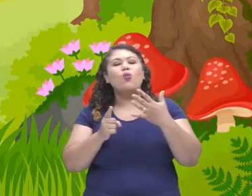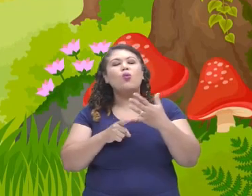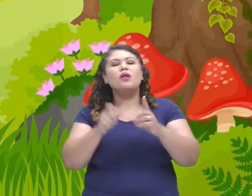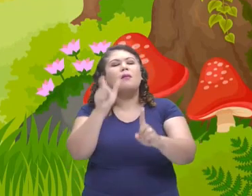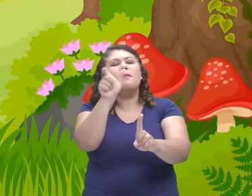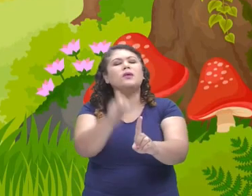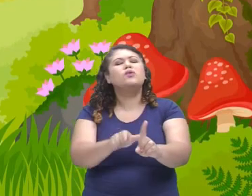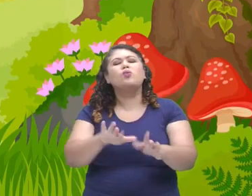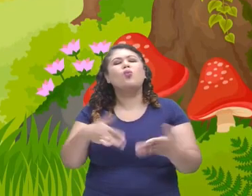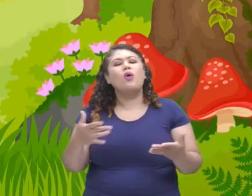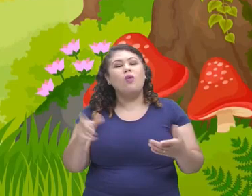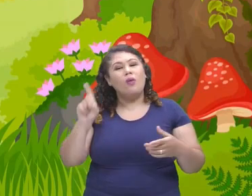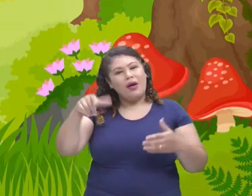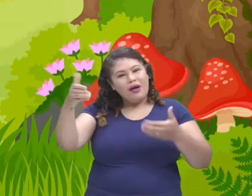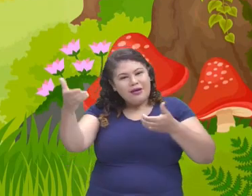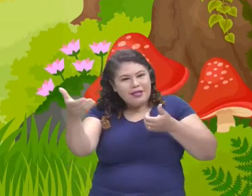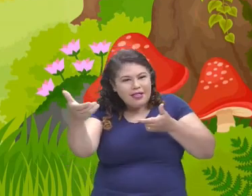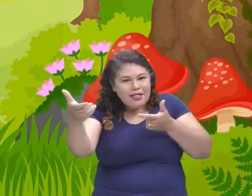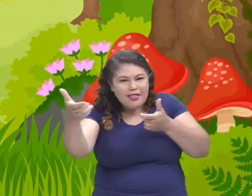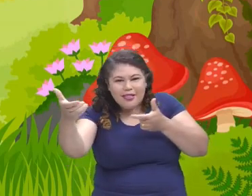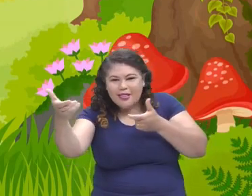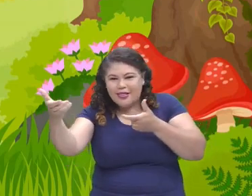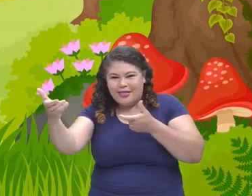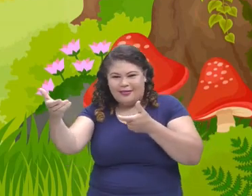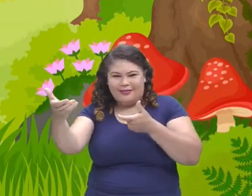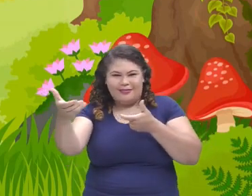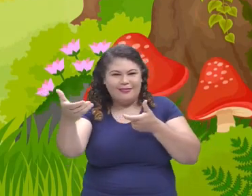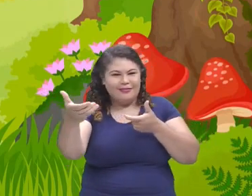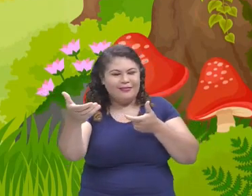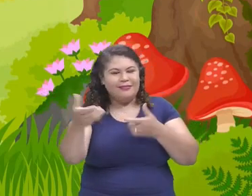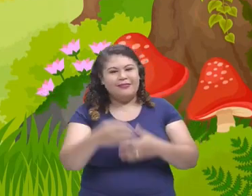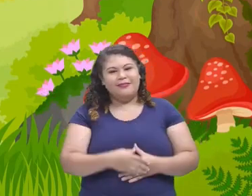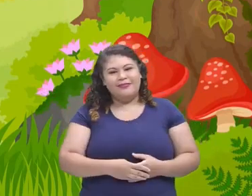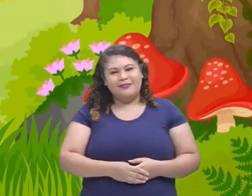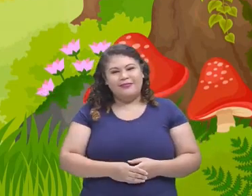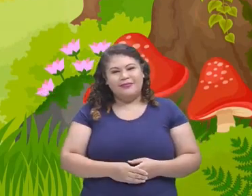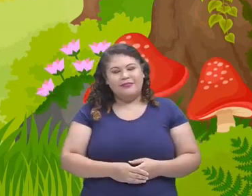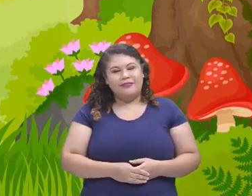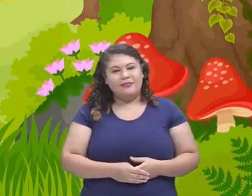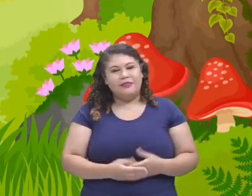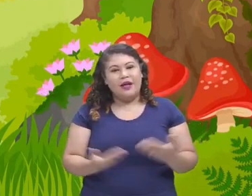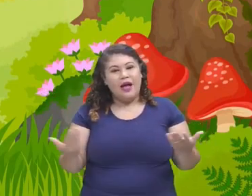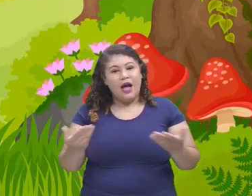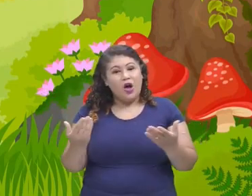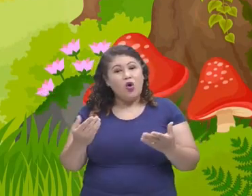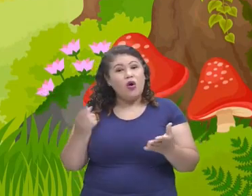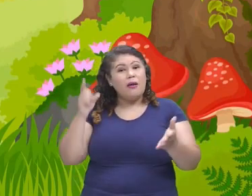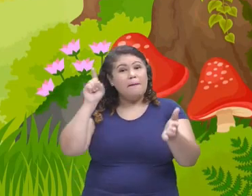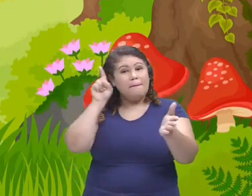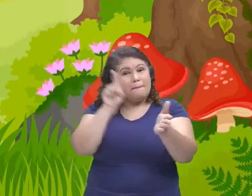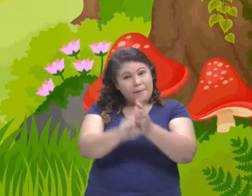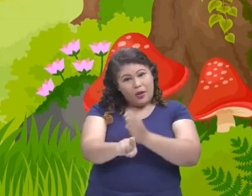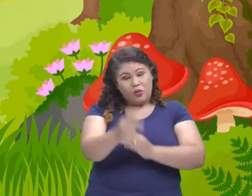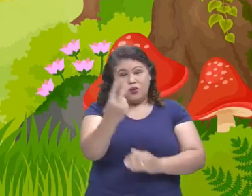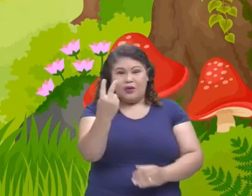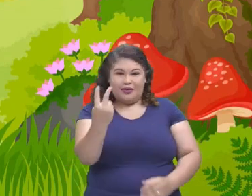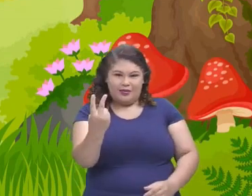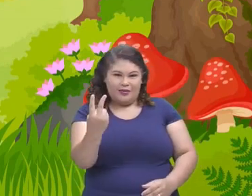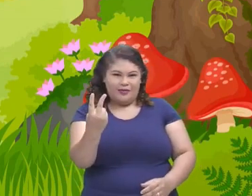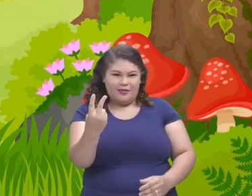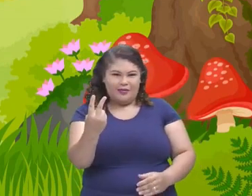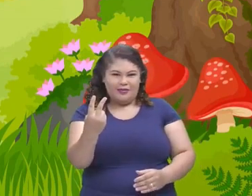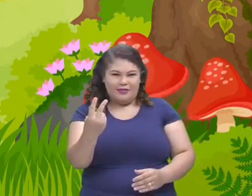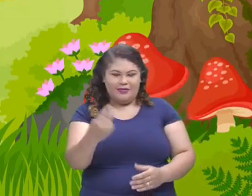é? Lembram? É o caçador. Então, agora, crianças, vamos para a nossa segunda pergunta